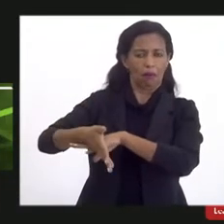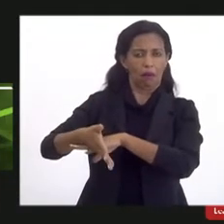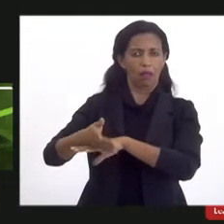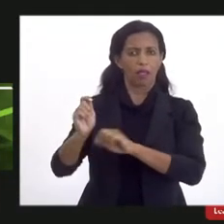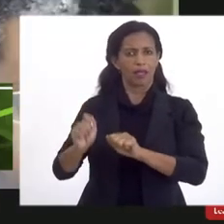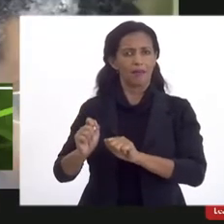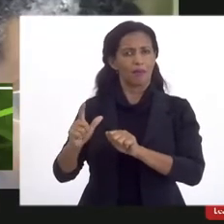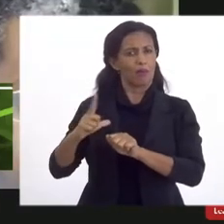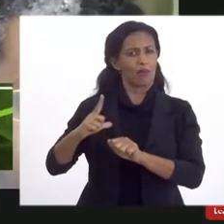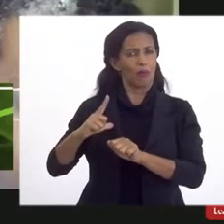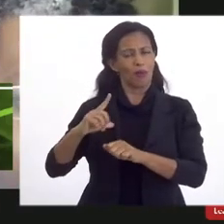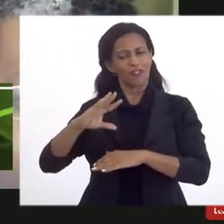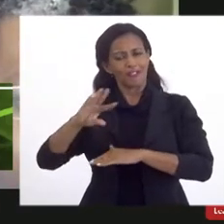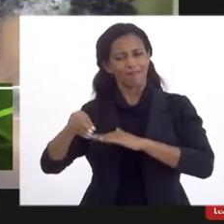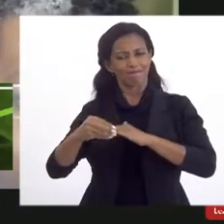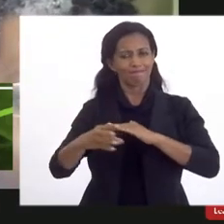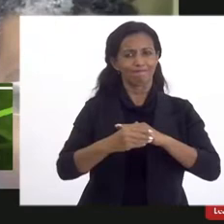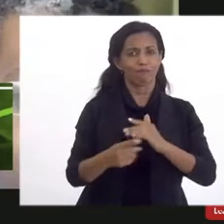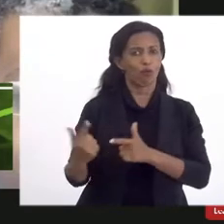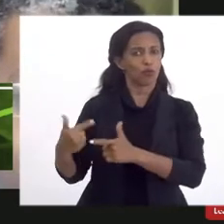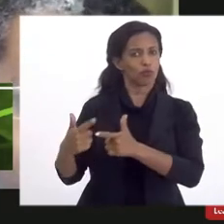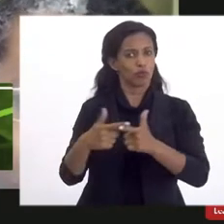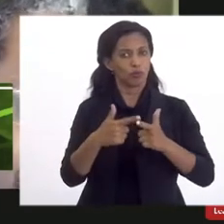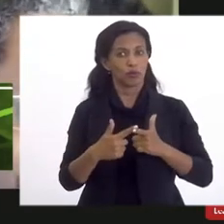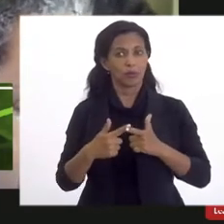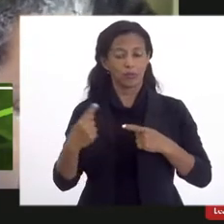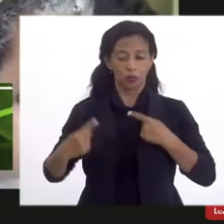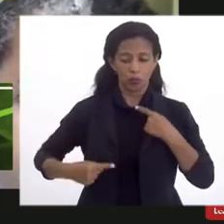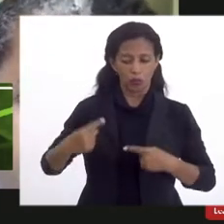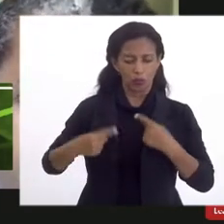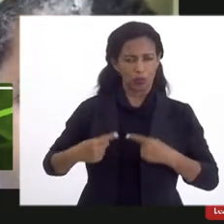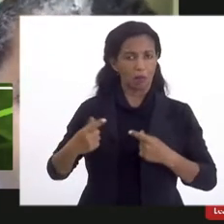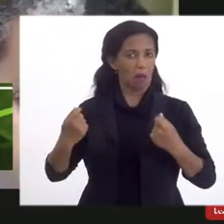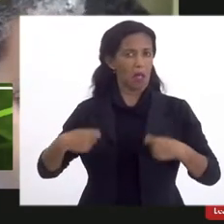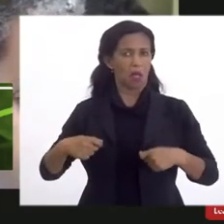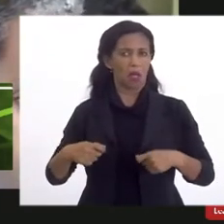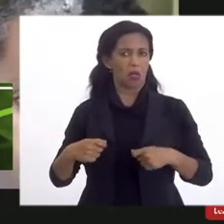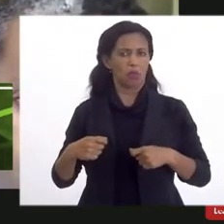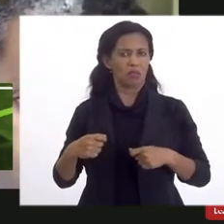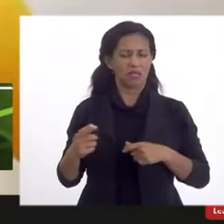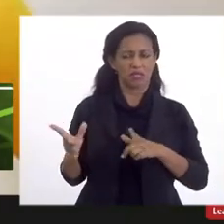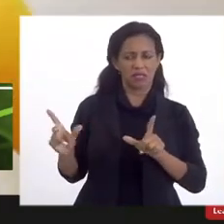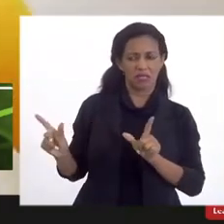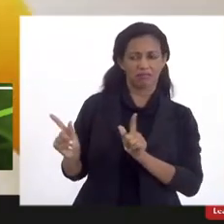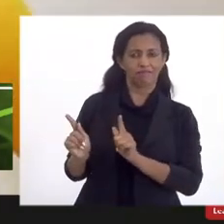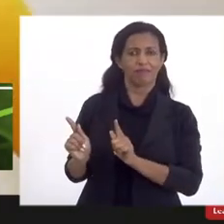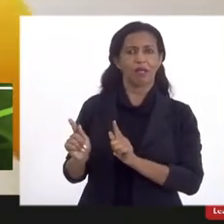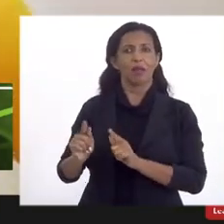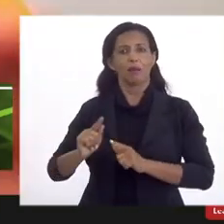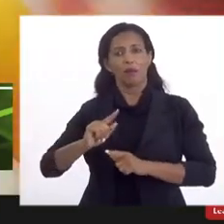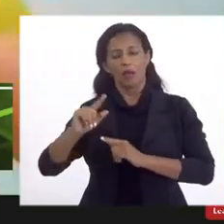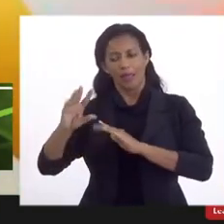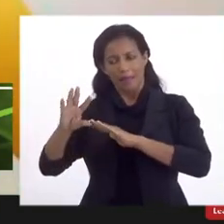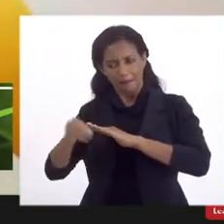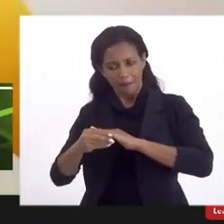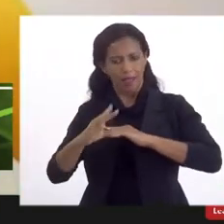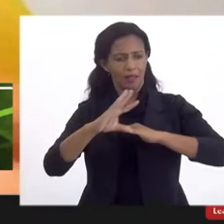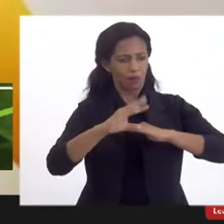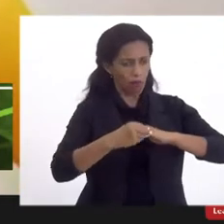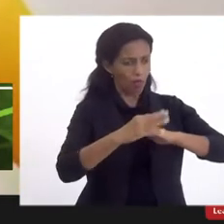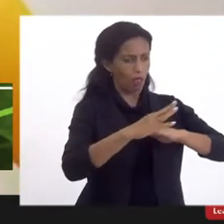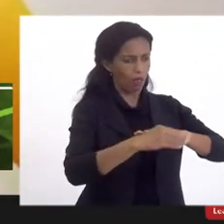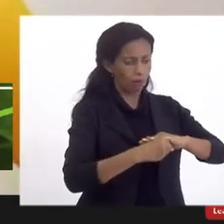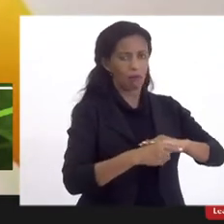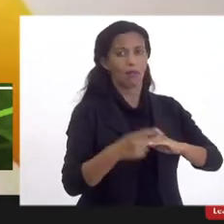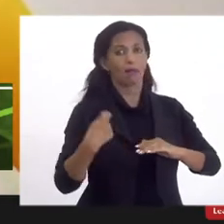redor das emendas. Evidentemente, o debate sobre as emendas não precisa ser tão pormenorizado, discutir emenda por emenda, mas debater temas